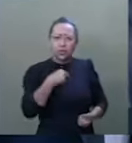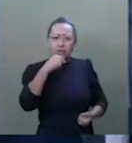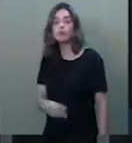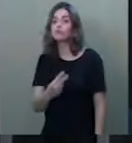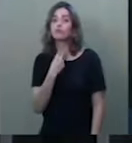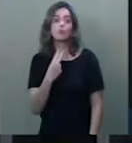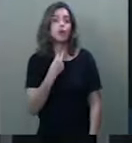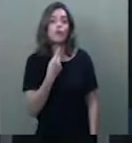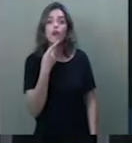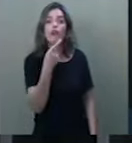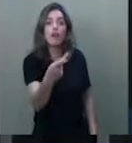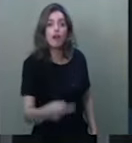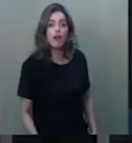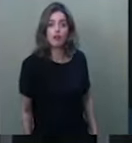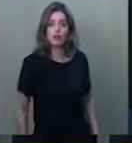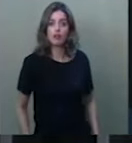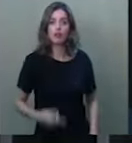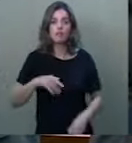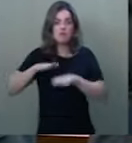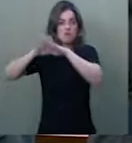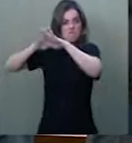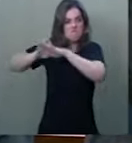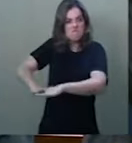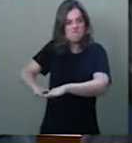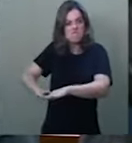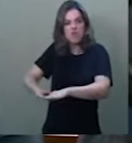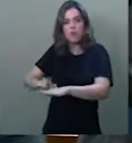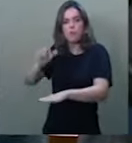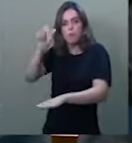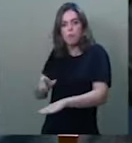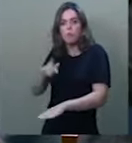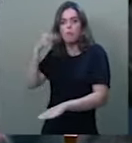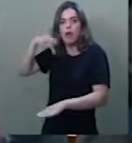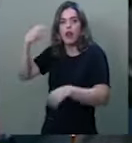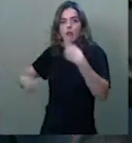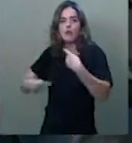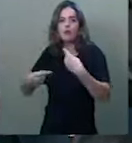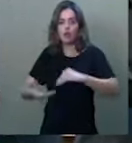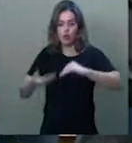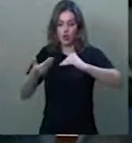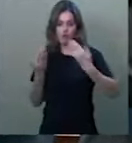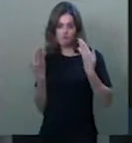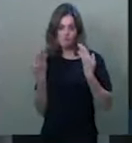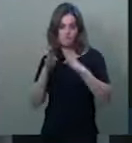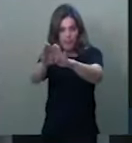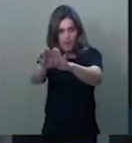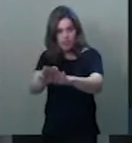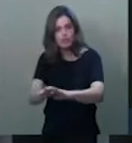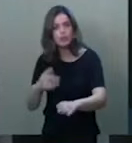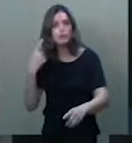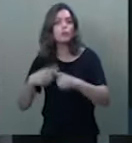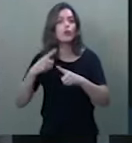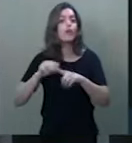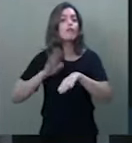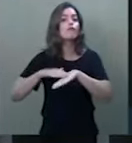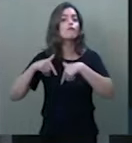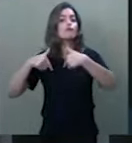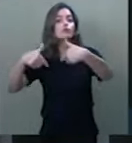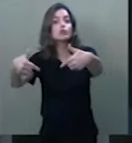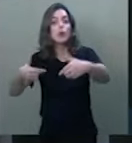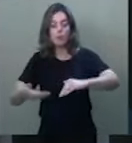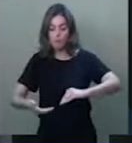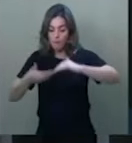clamo, a Vossa Excelência. Quando se cala um parlamentar, fecha-se o Congresso Nacional, porque a função do